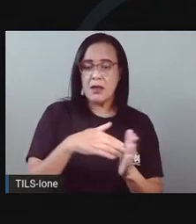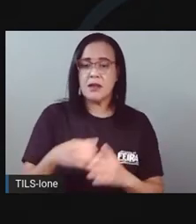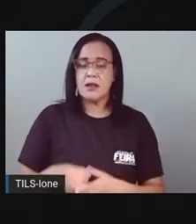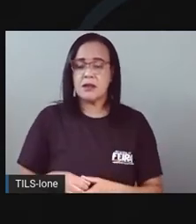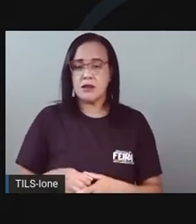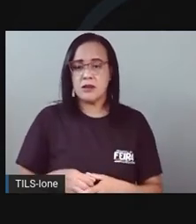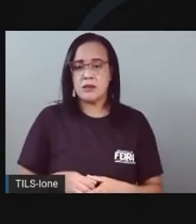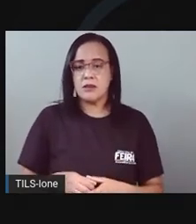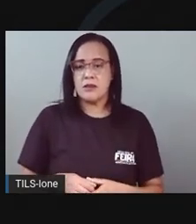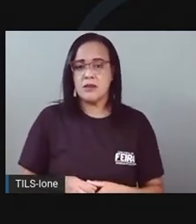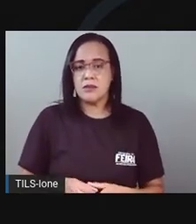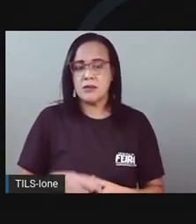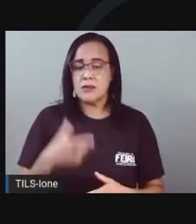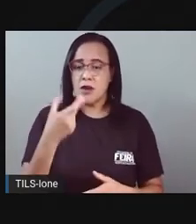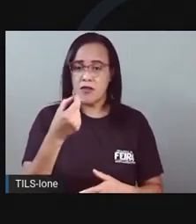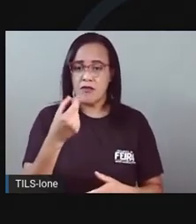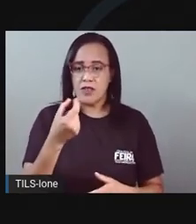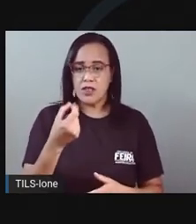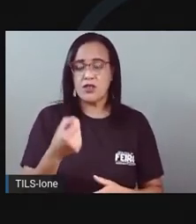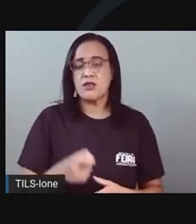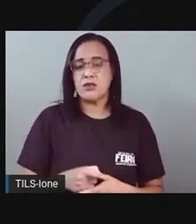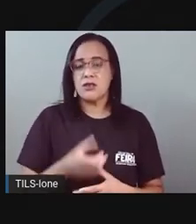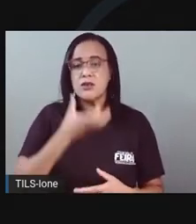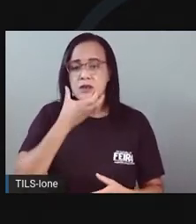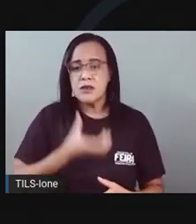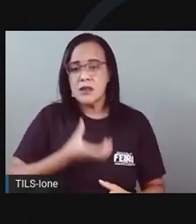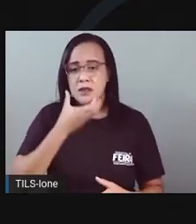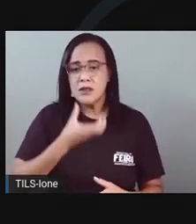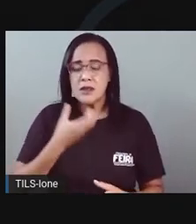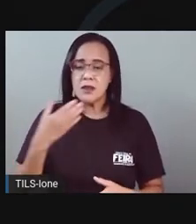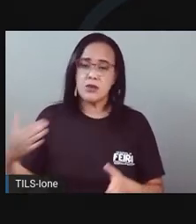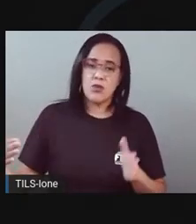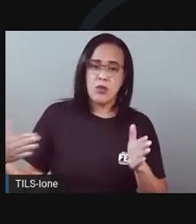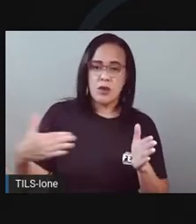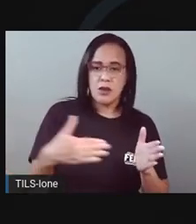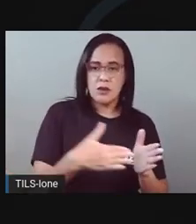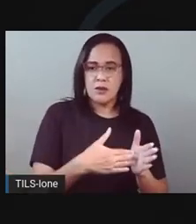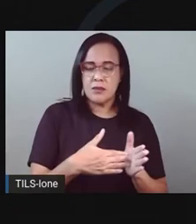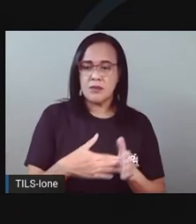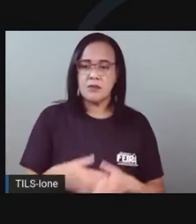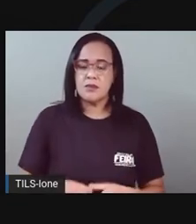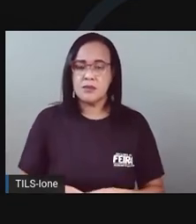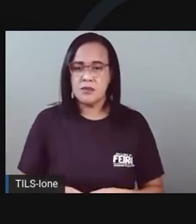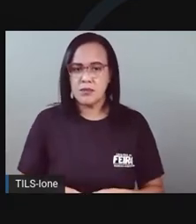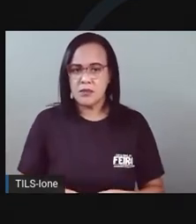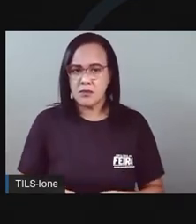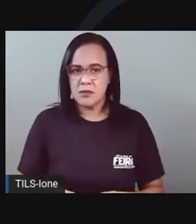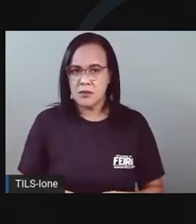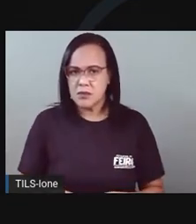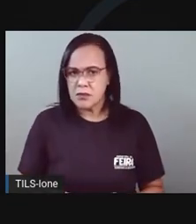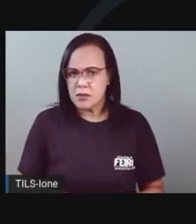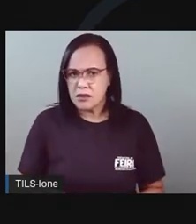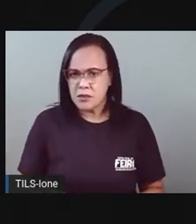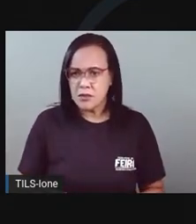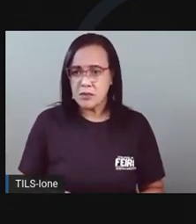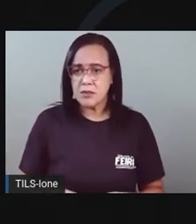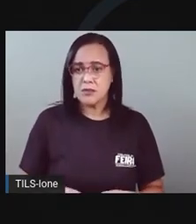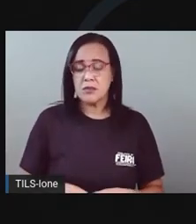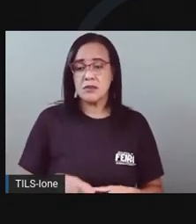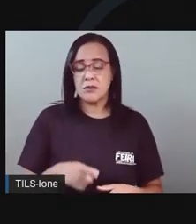setembro Outono, 21 de setembro até 20 de dezembro Inverno, 21 de dezembro até 20 de março